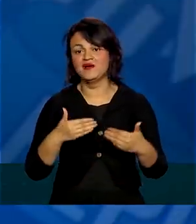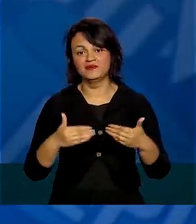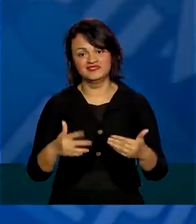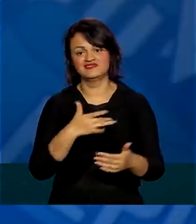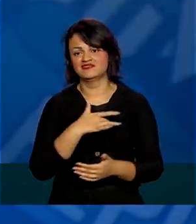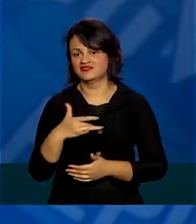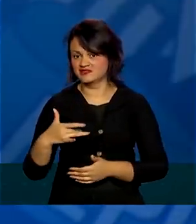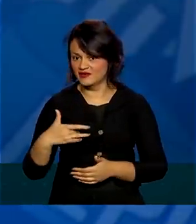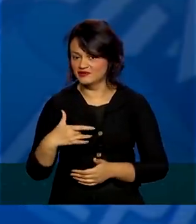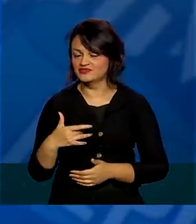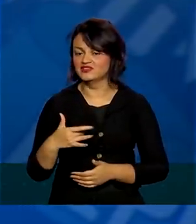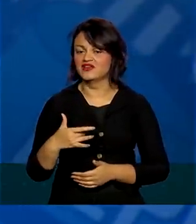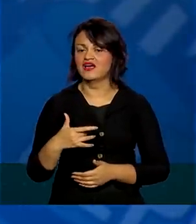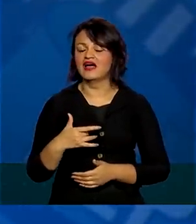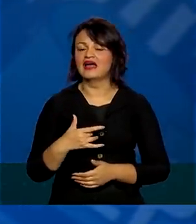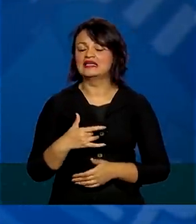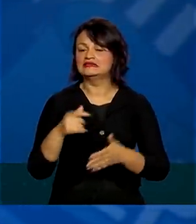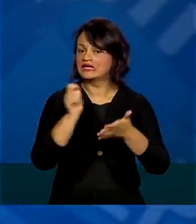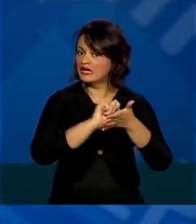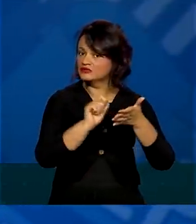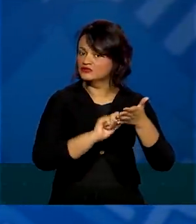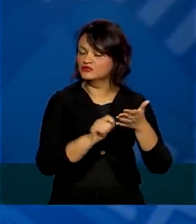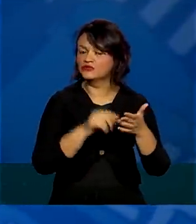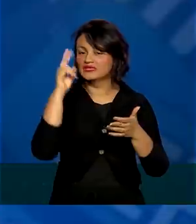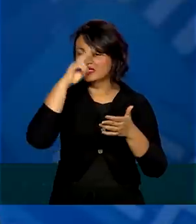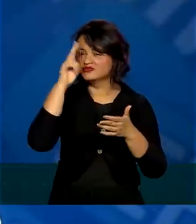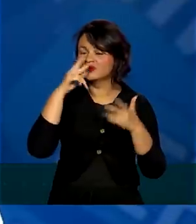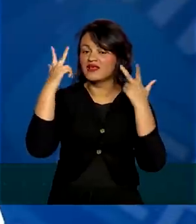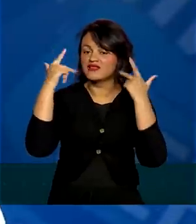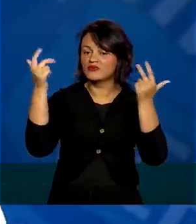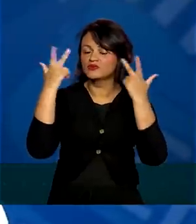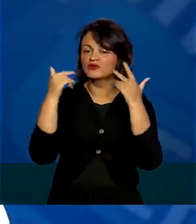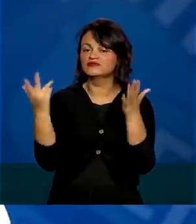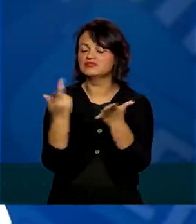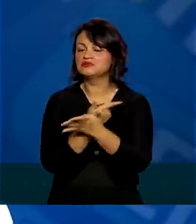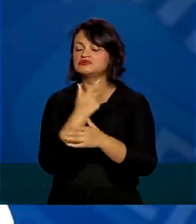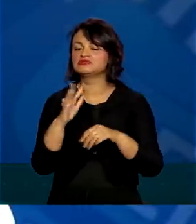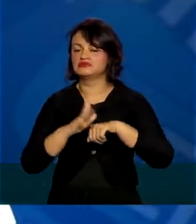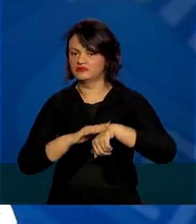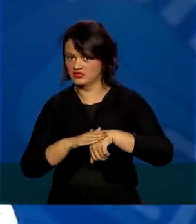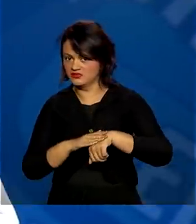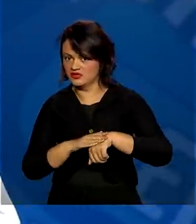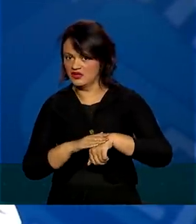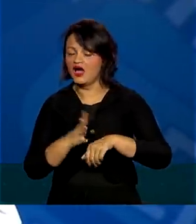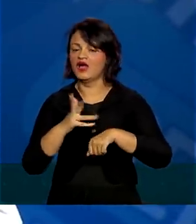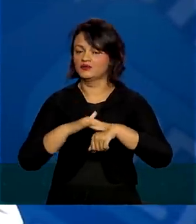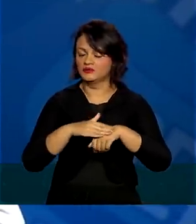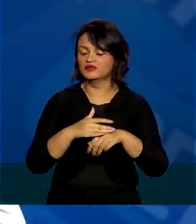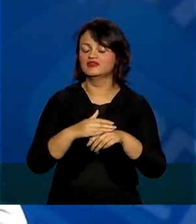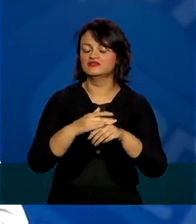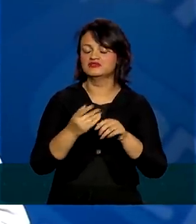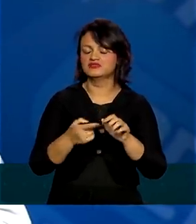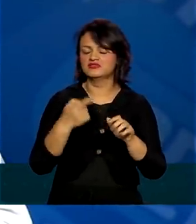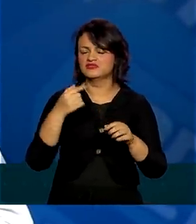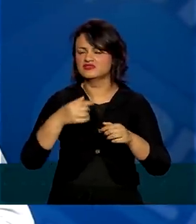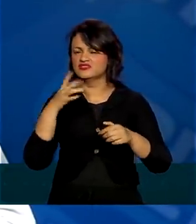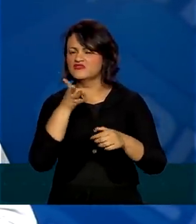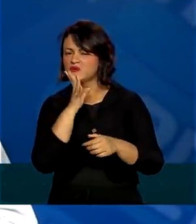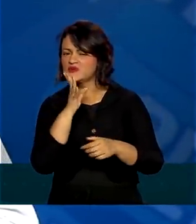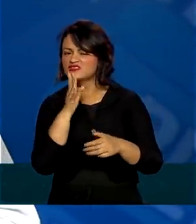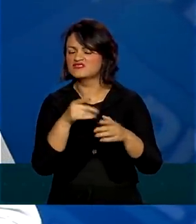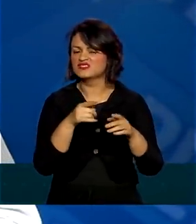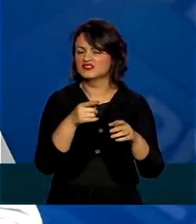trabalha anotando a história natural desta doença. Essa doença, ela vai se apresentando no nosso